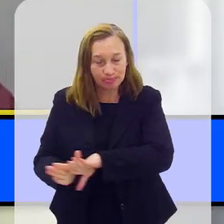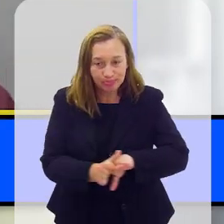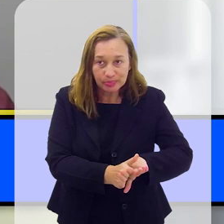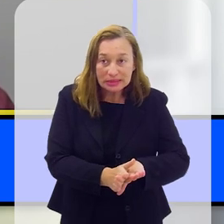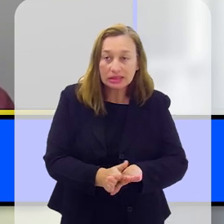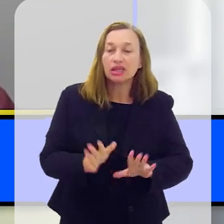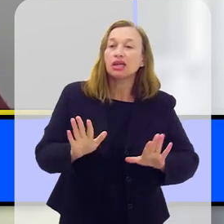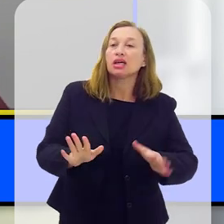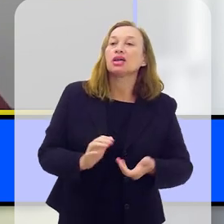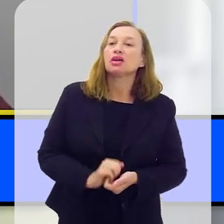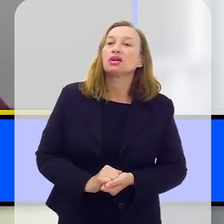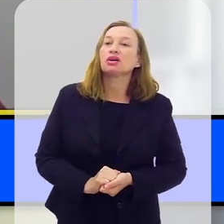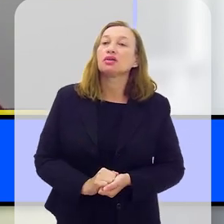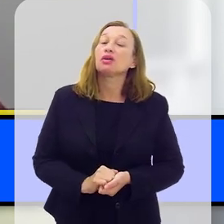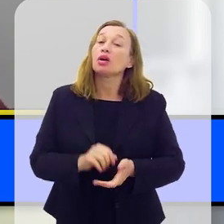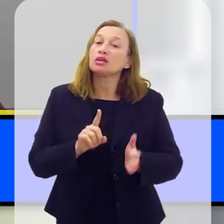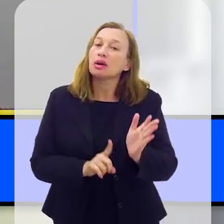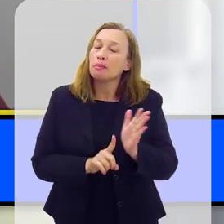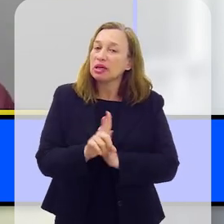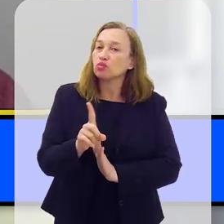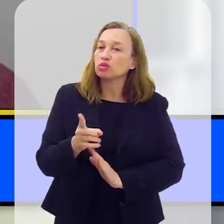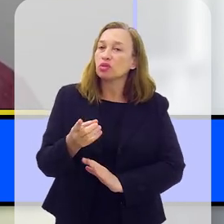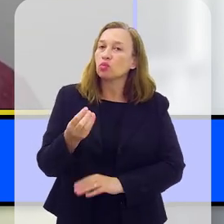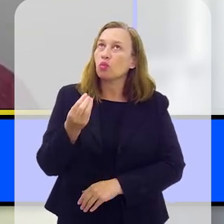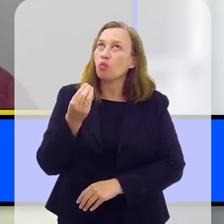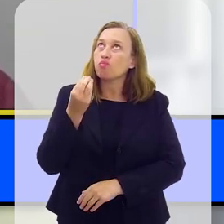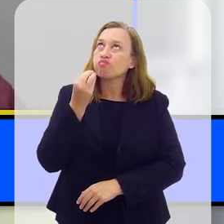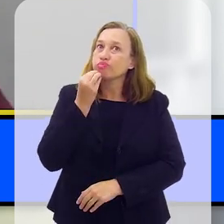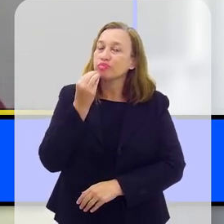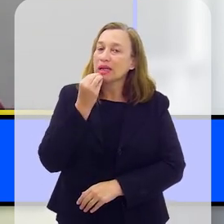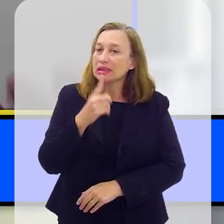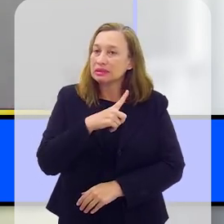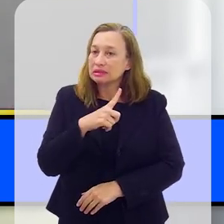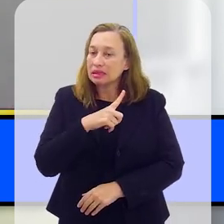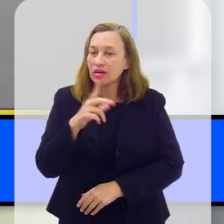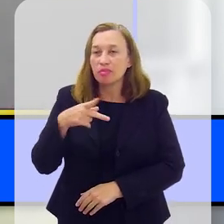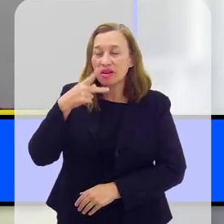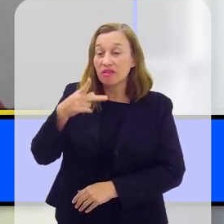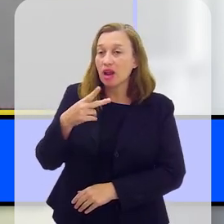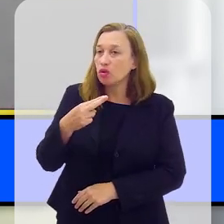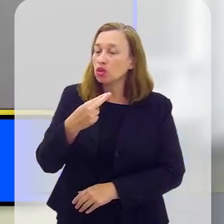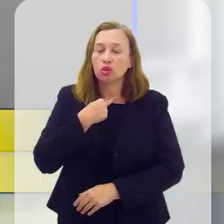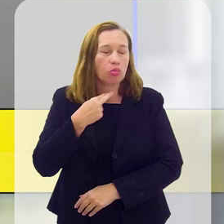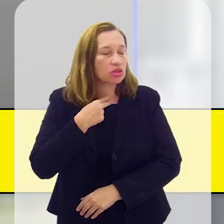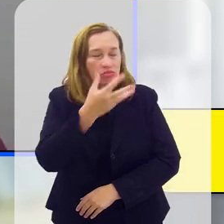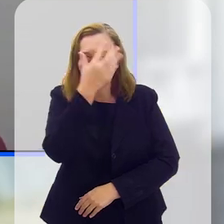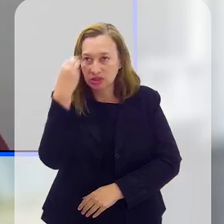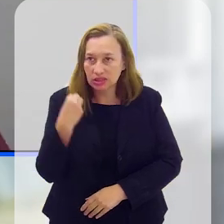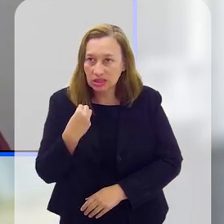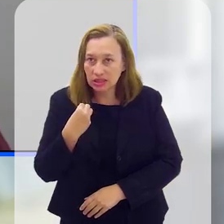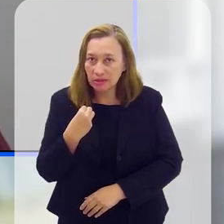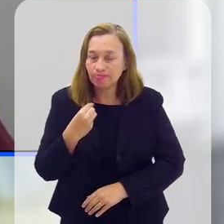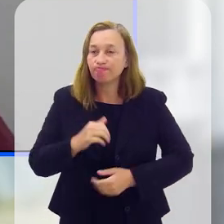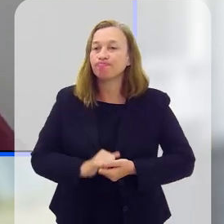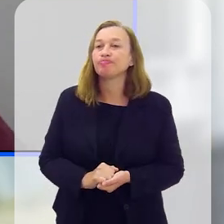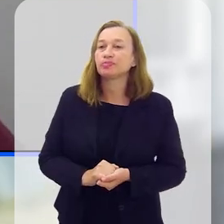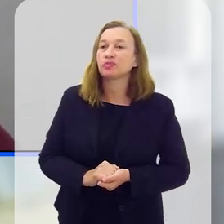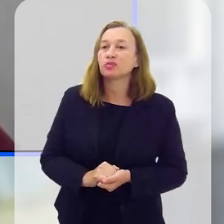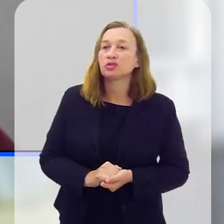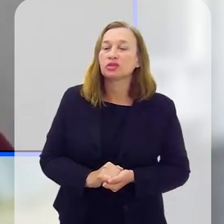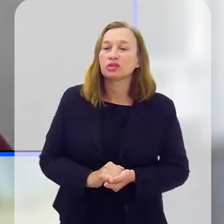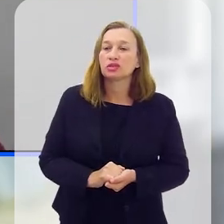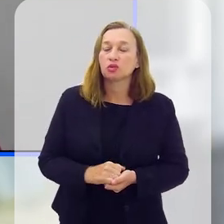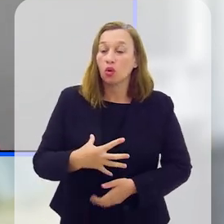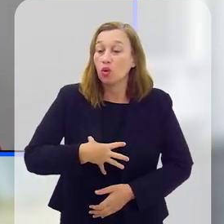complexidade, isso, a pessoa pergunta me dá oportunidade para dizer algo que nós não podemos esquecer sobre